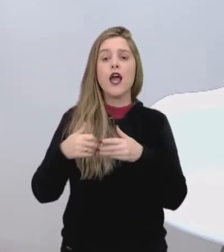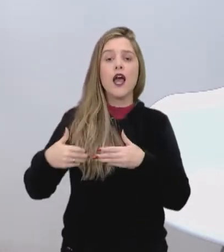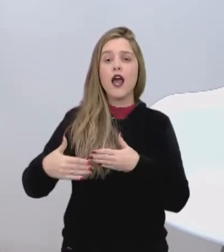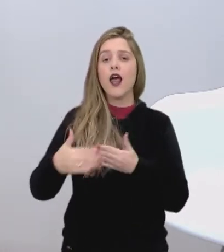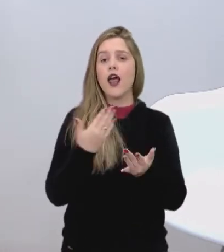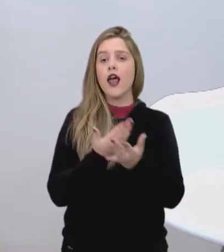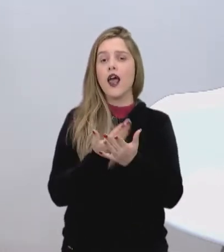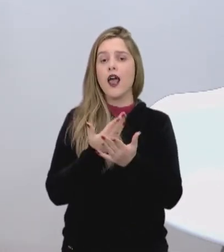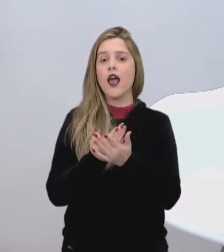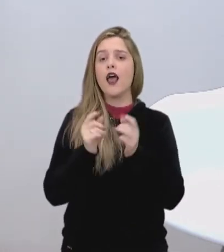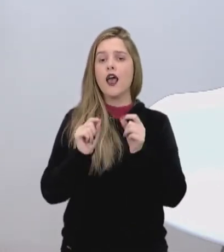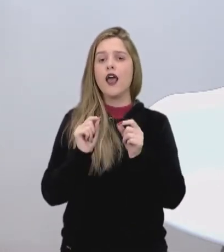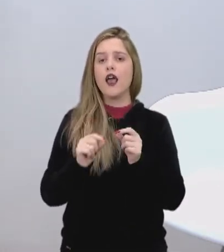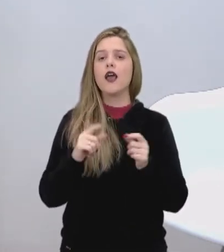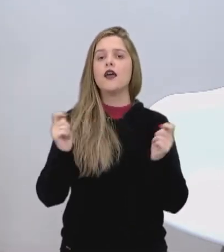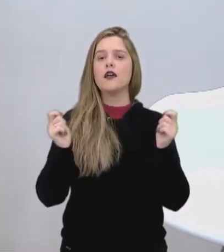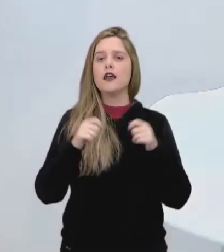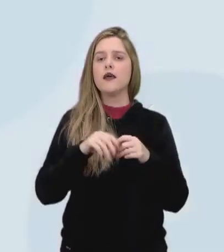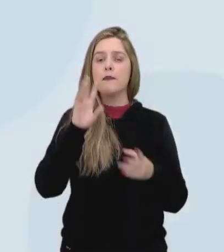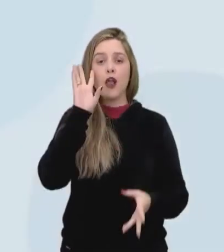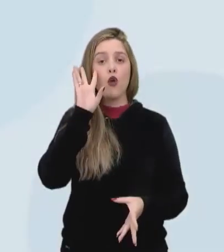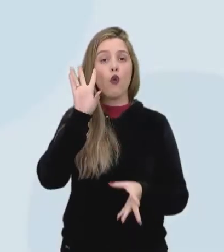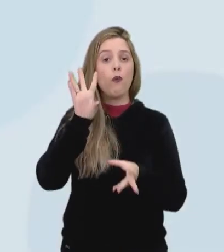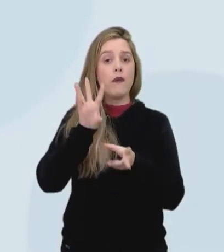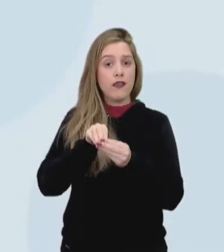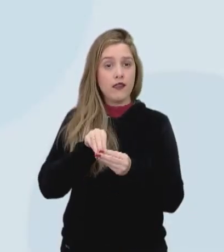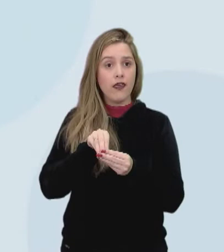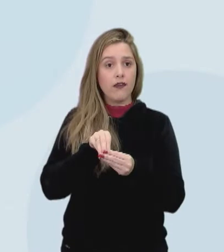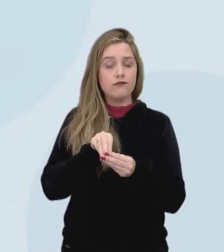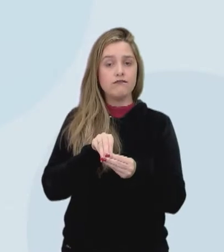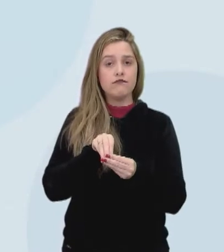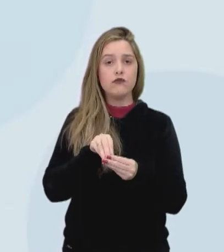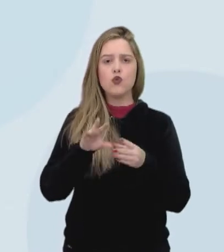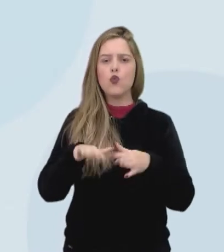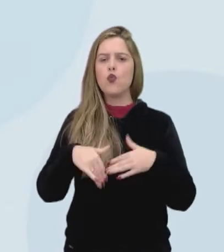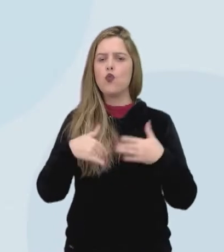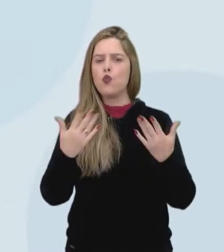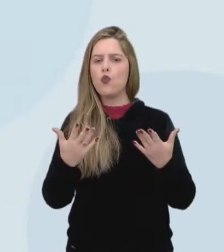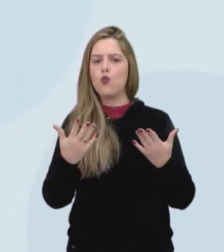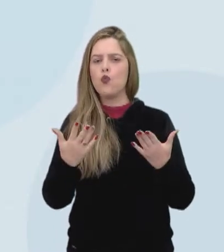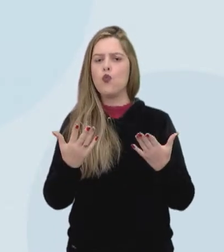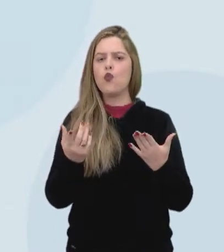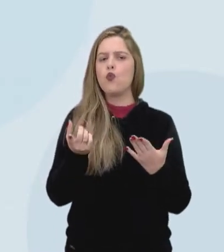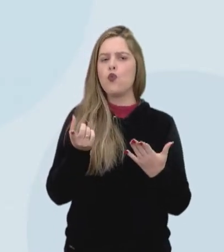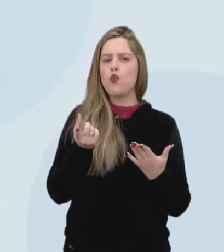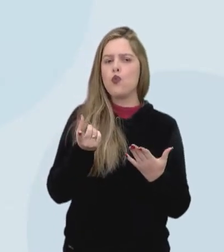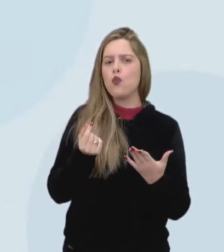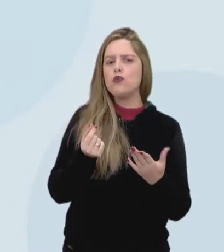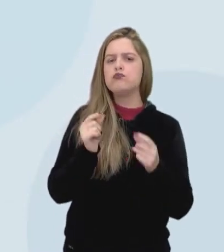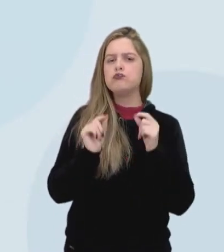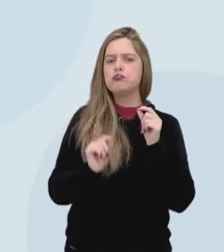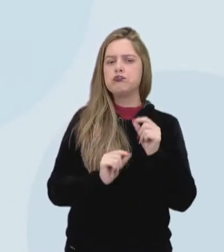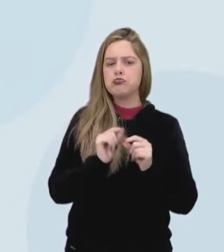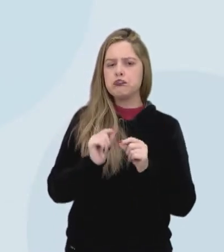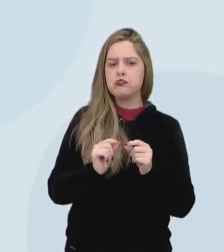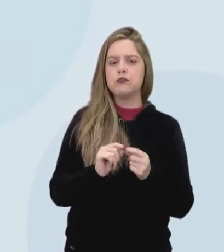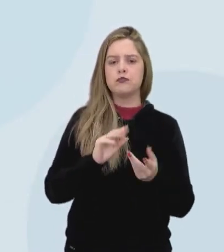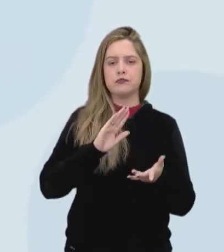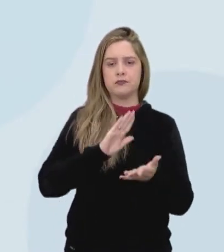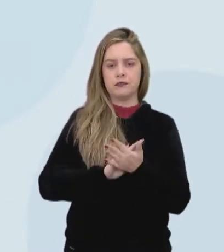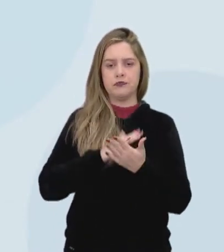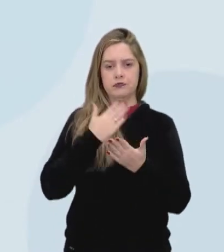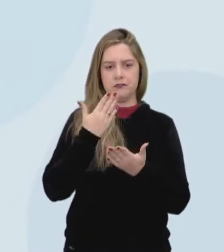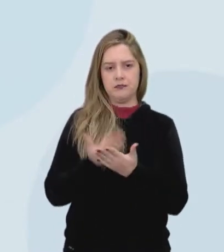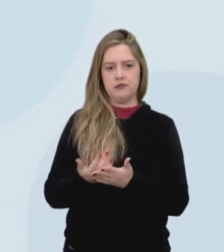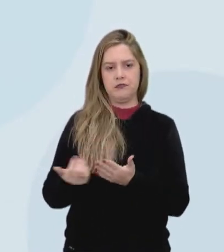aula agora para poder compreender quanto custa produzir. Não é, As pessoas